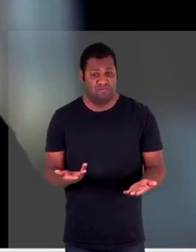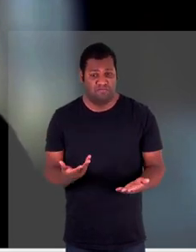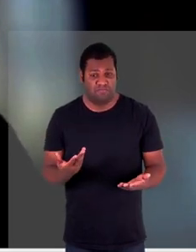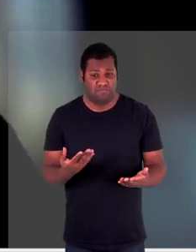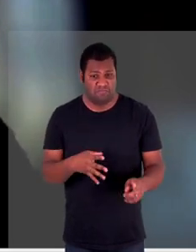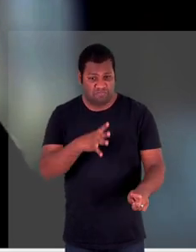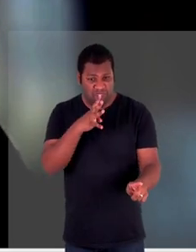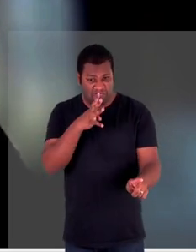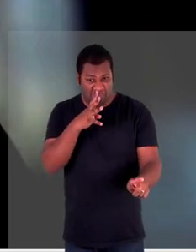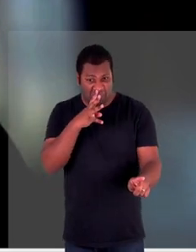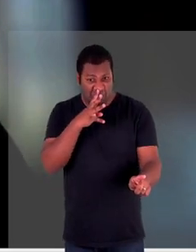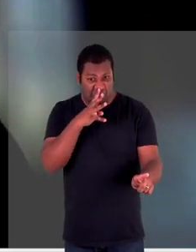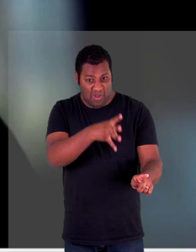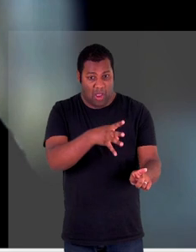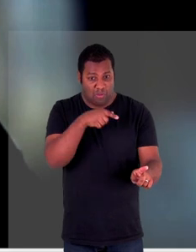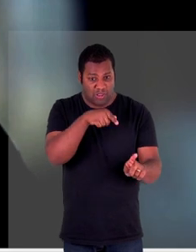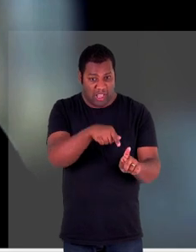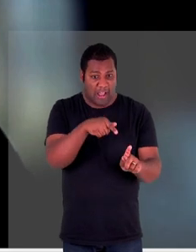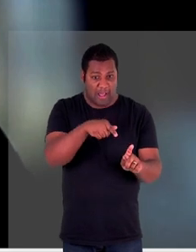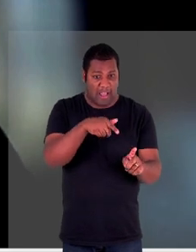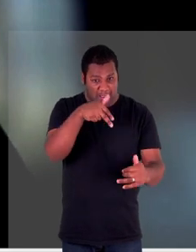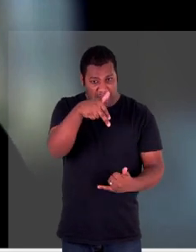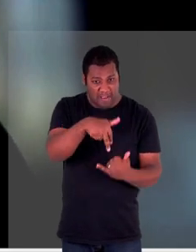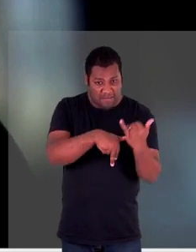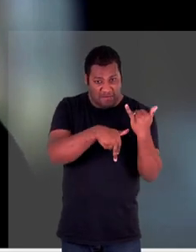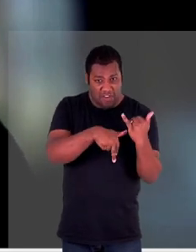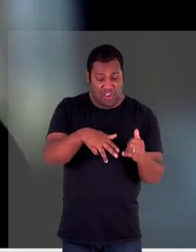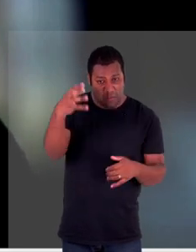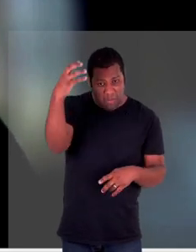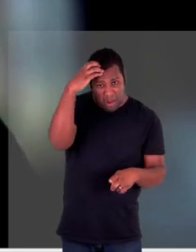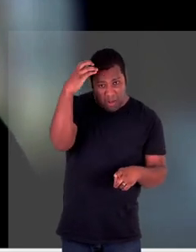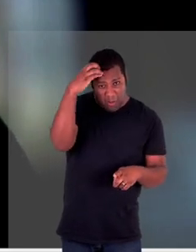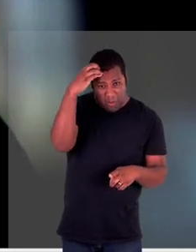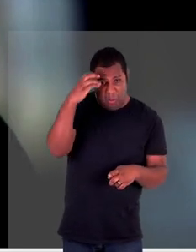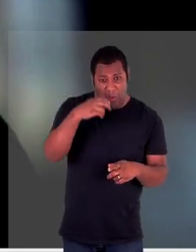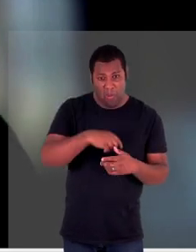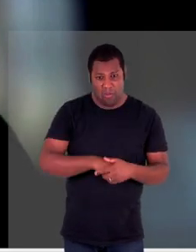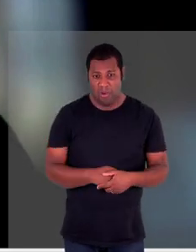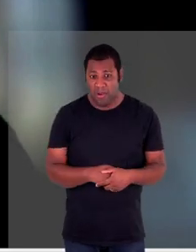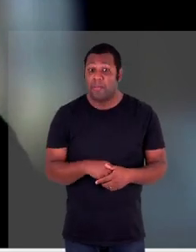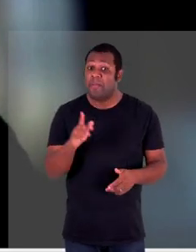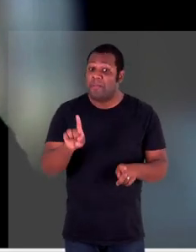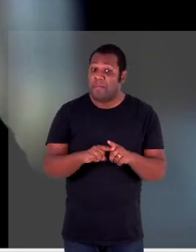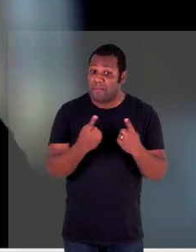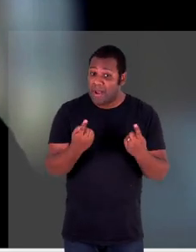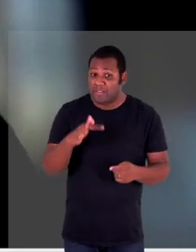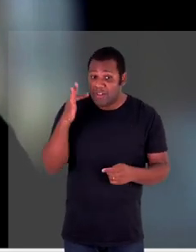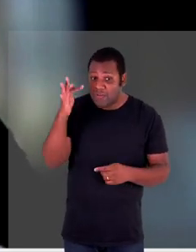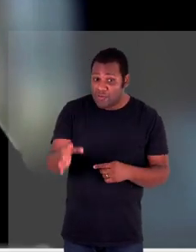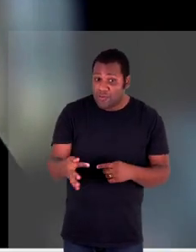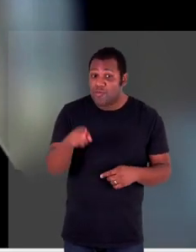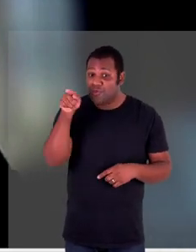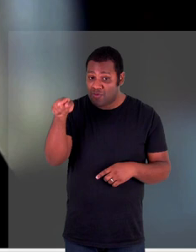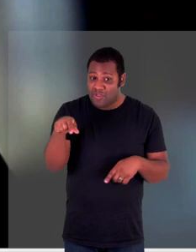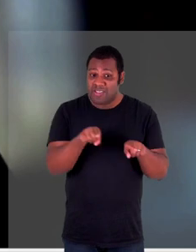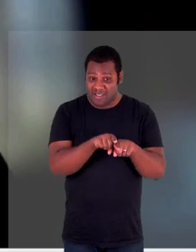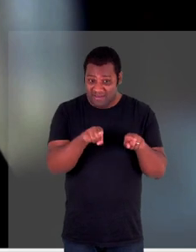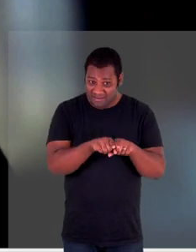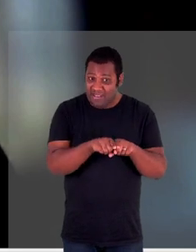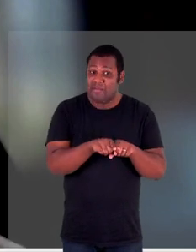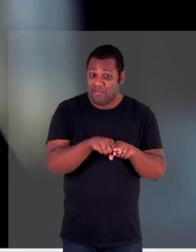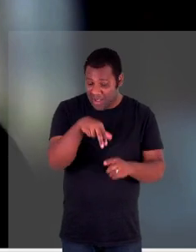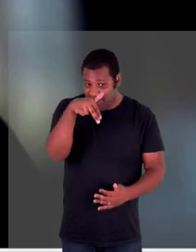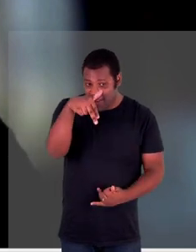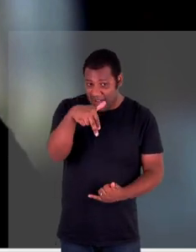pelo que aconteceu pra gente entender que isso pode acontecer com qualquer pessoa em qualquer situação e transferir o ato de